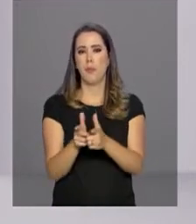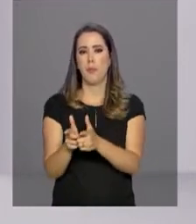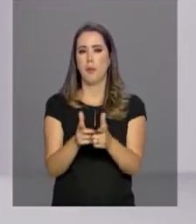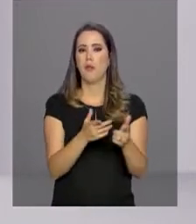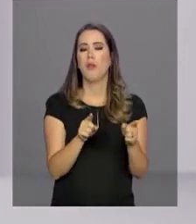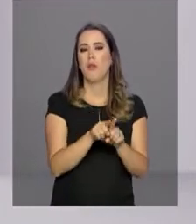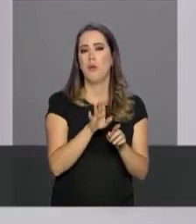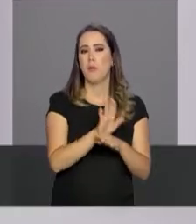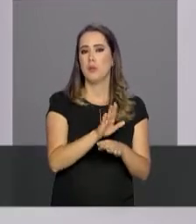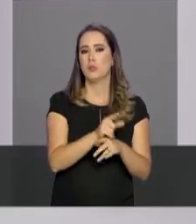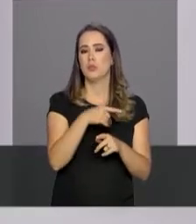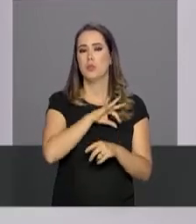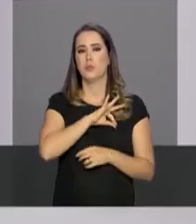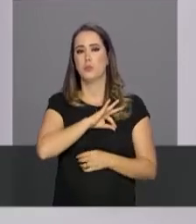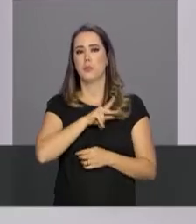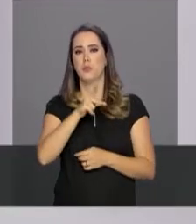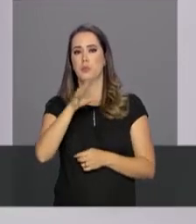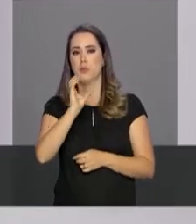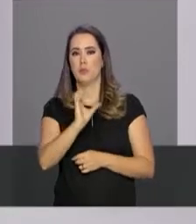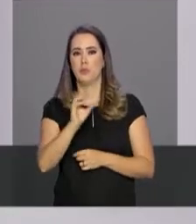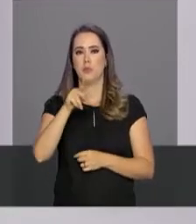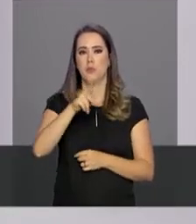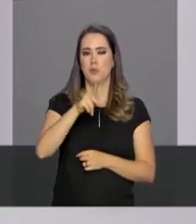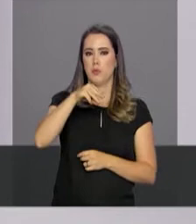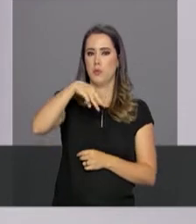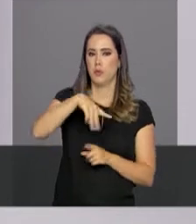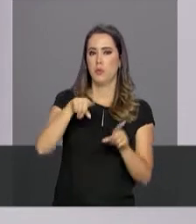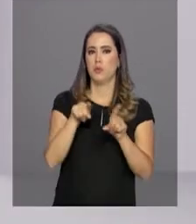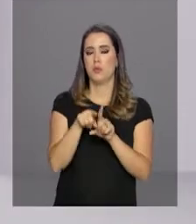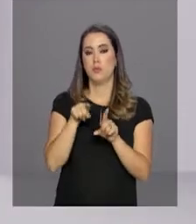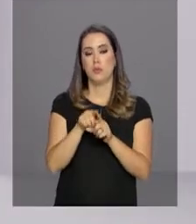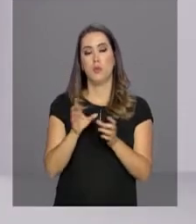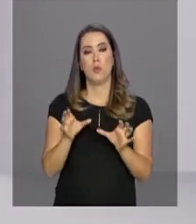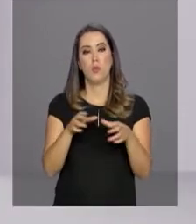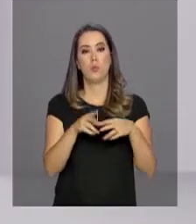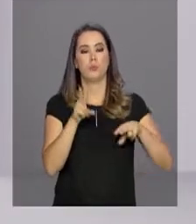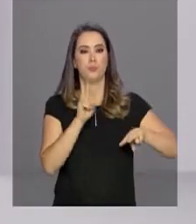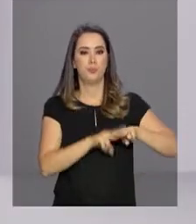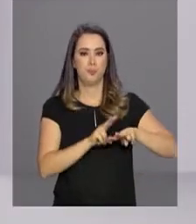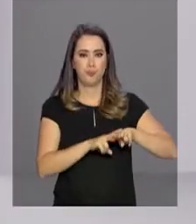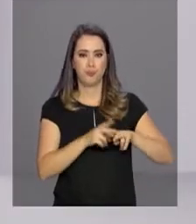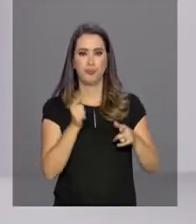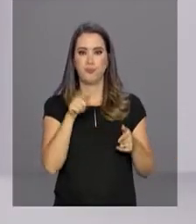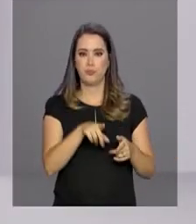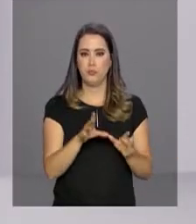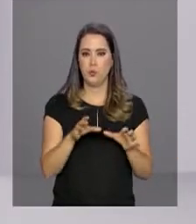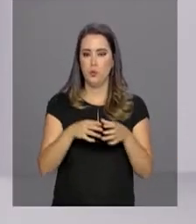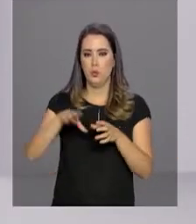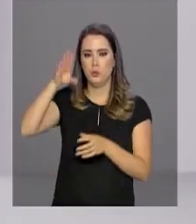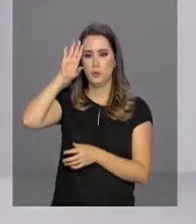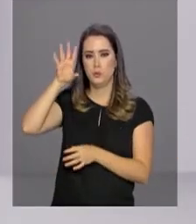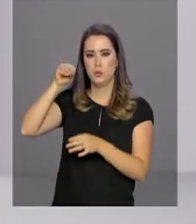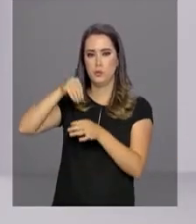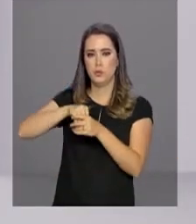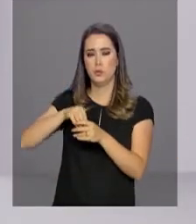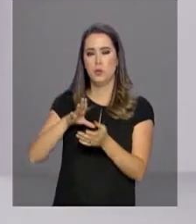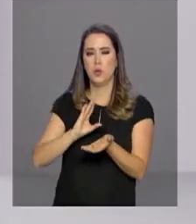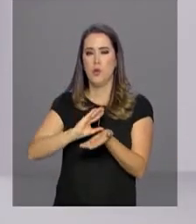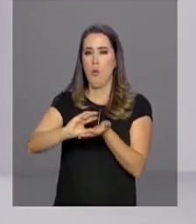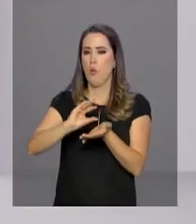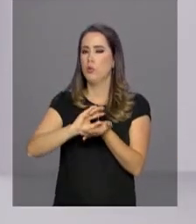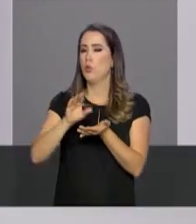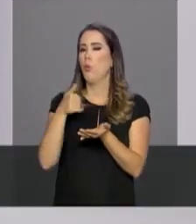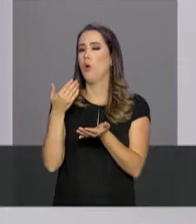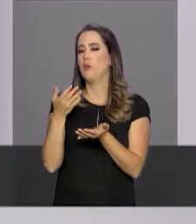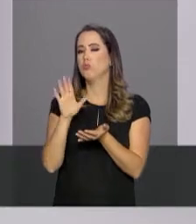polícias civil e militar e a Secretaria de Estado de Administração Penitenciária. O Gabinete de Intervenção Federal vai investir um total